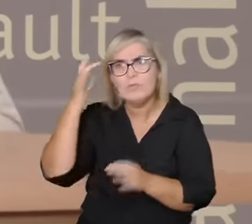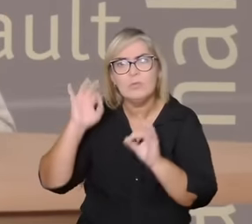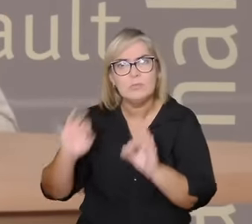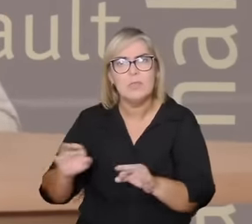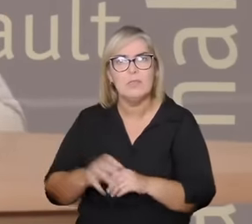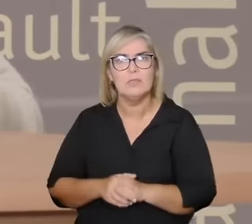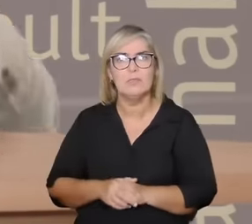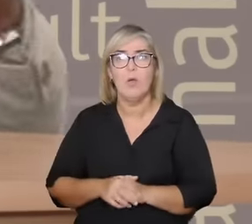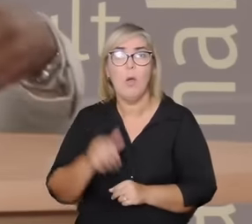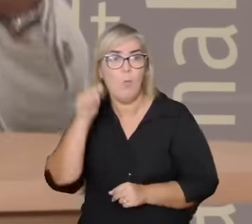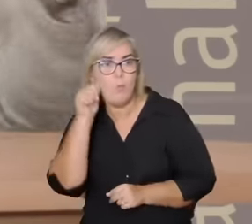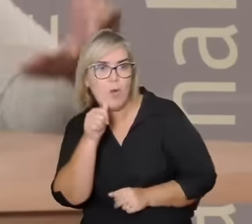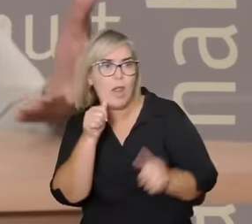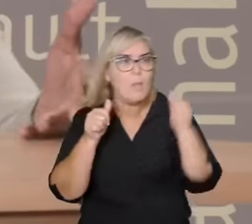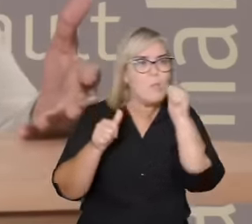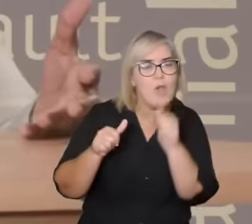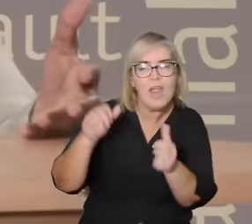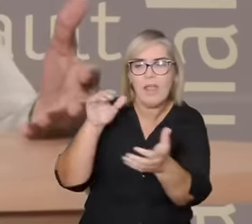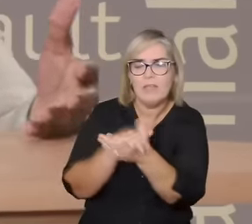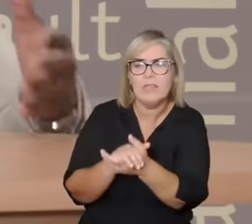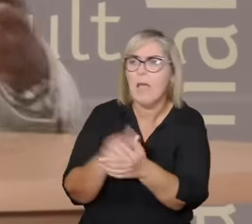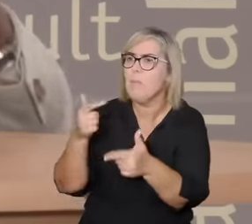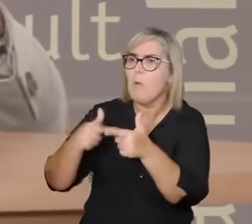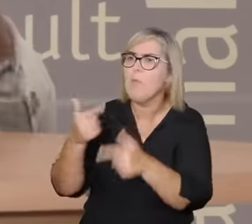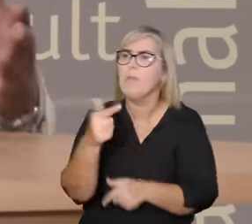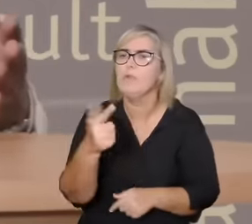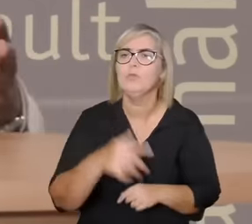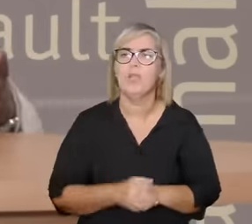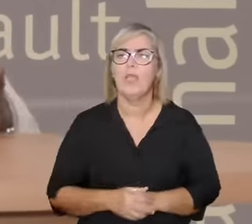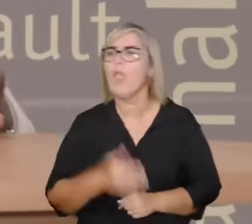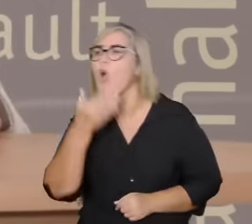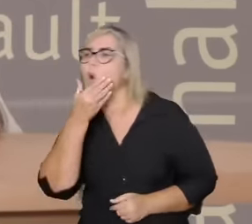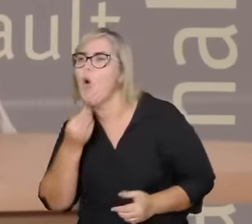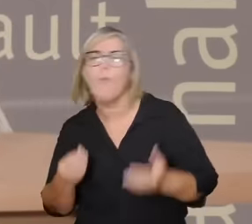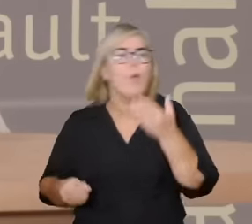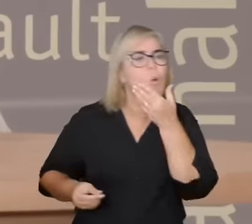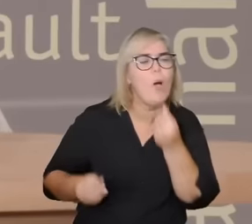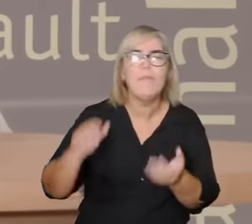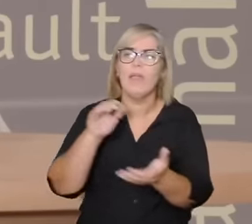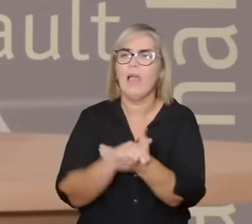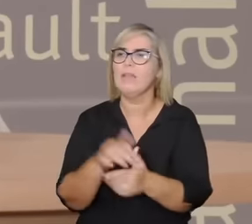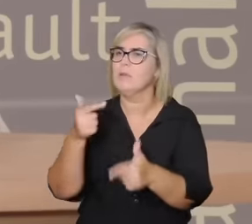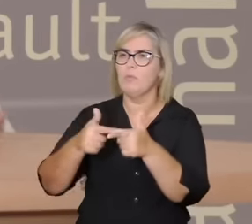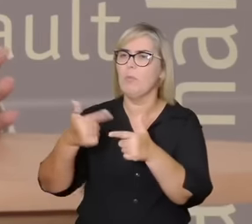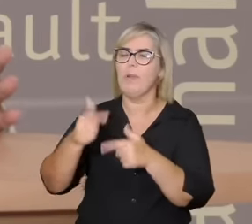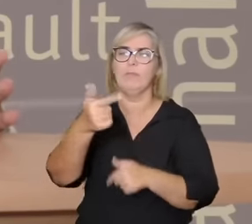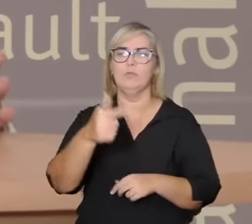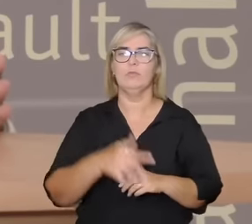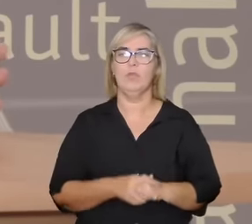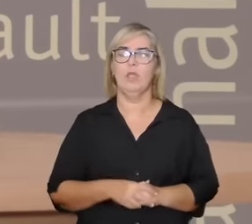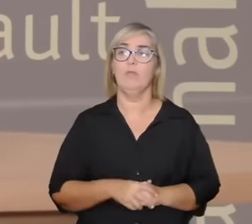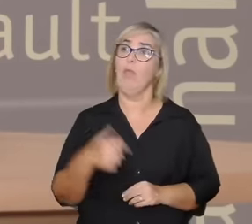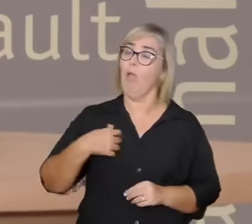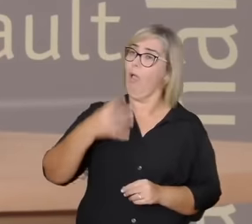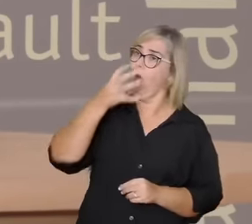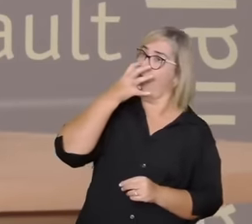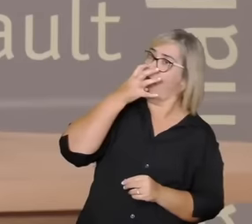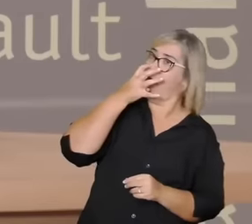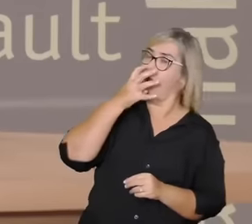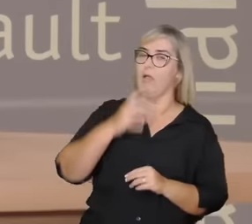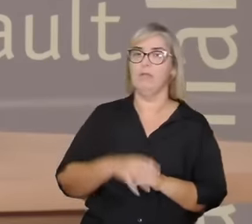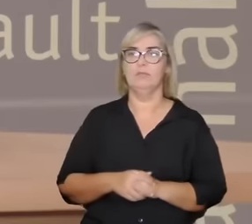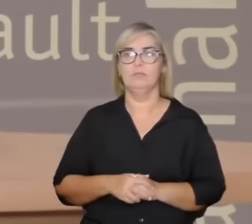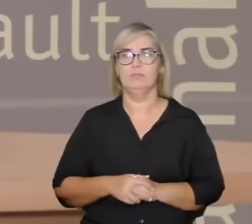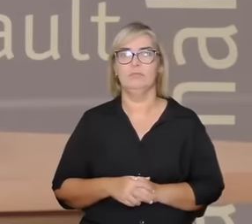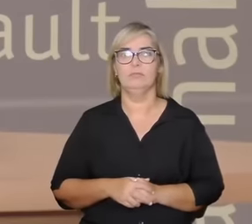uma mulher casar com uma mulher ou um homem casar com um homem as pessoas casam com pessoas não tem essa norma não é norma